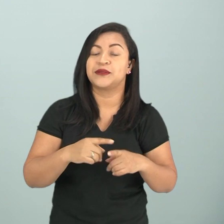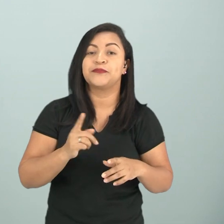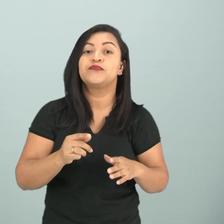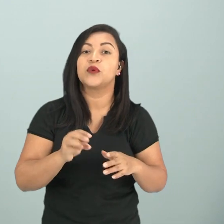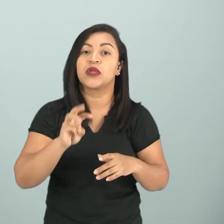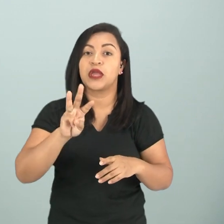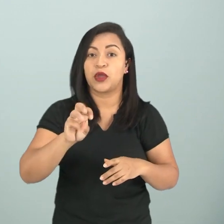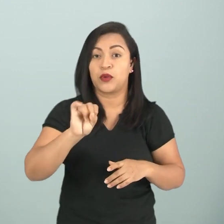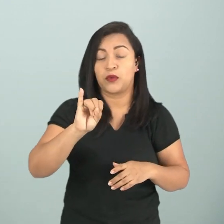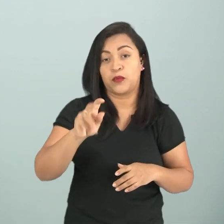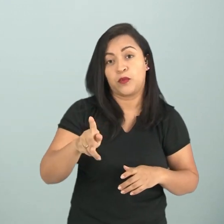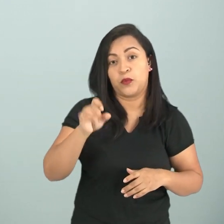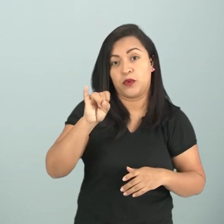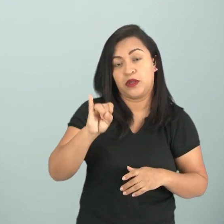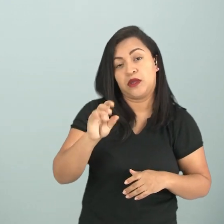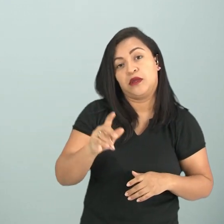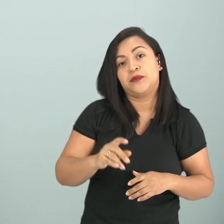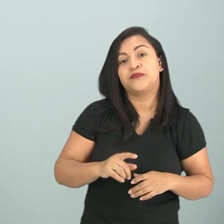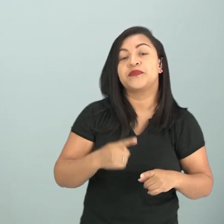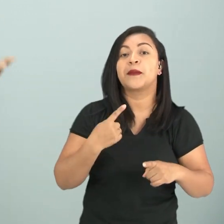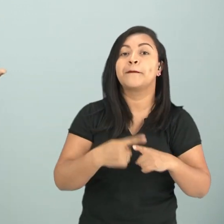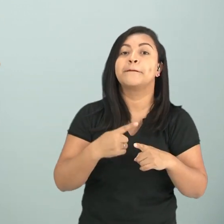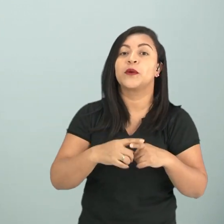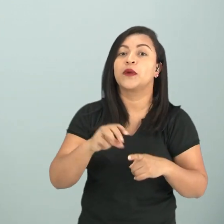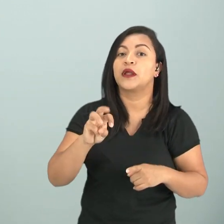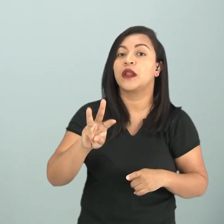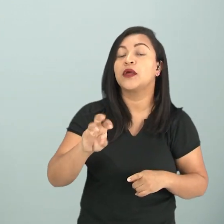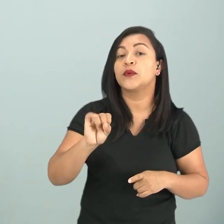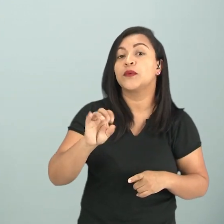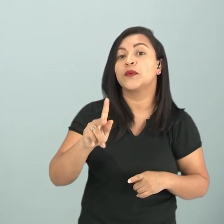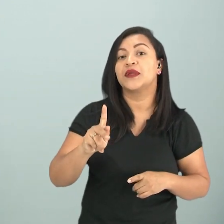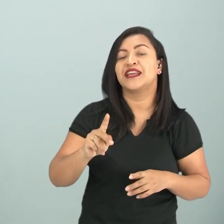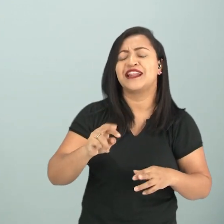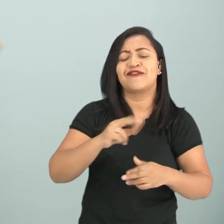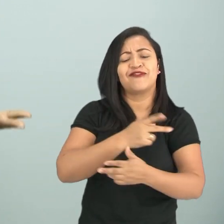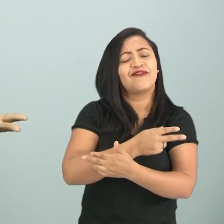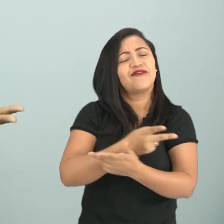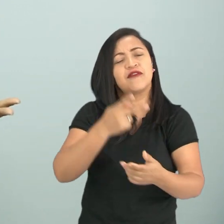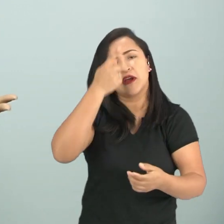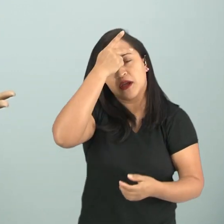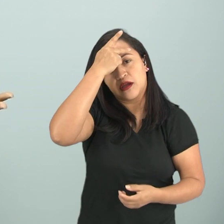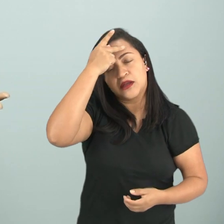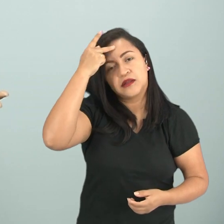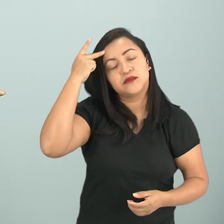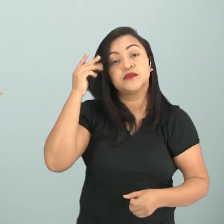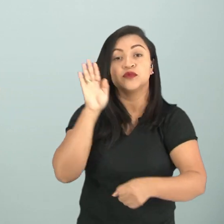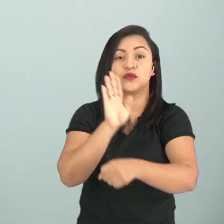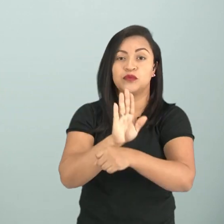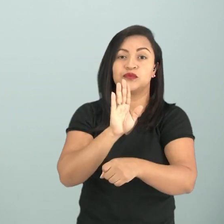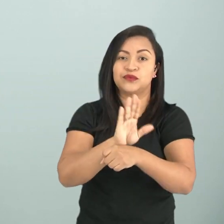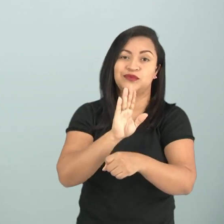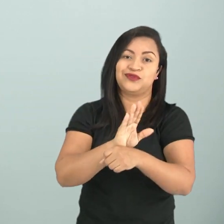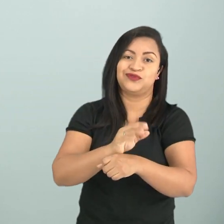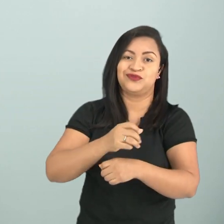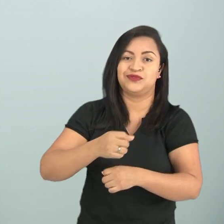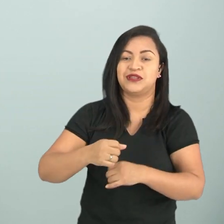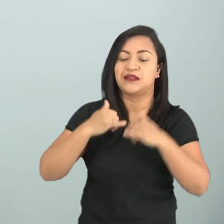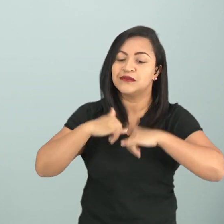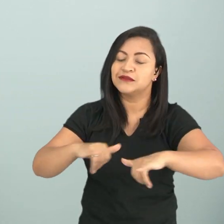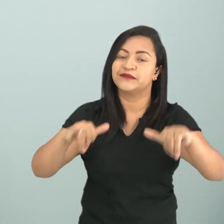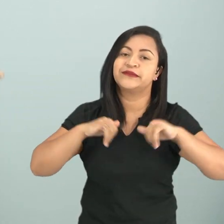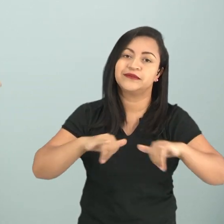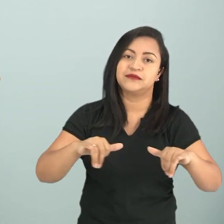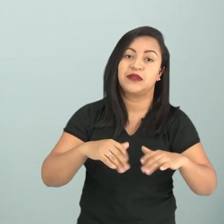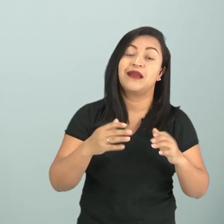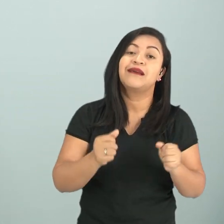Wikipédia, ela é formada pelo gênero digital Wiki. Várias pessoas contribuem com as informações lá presentes. Elas